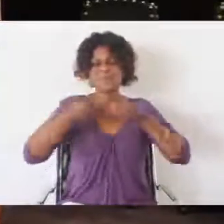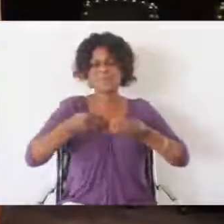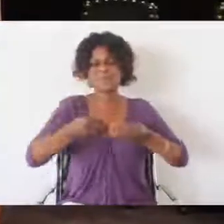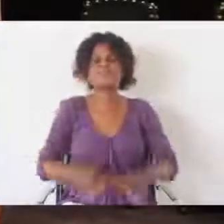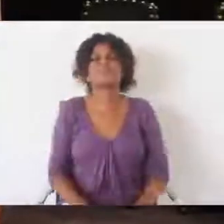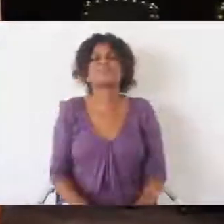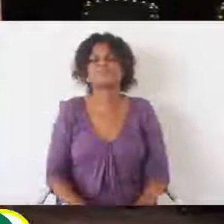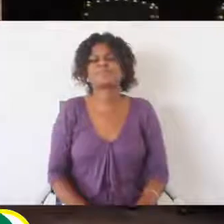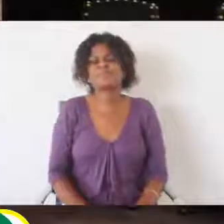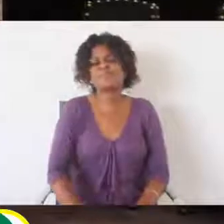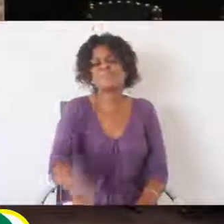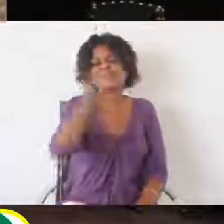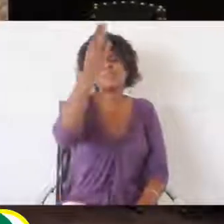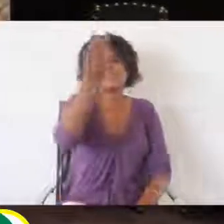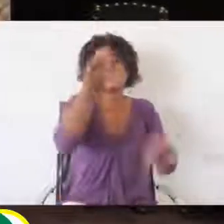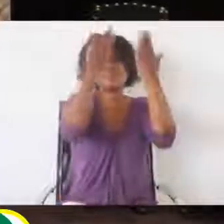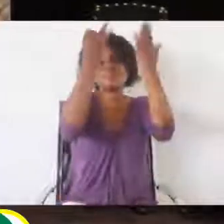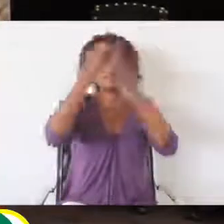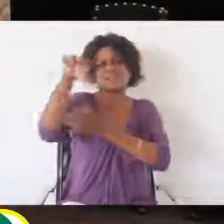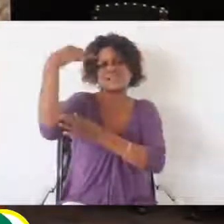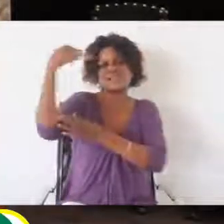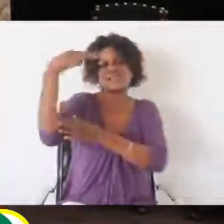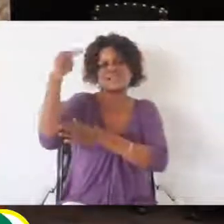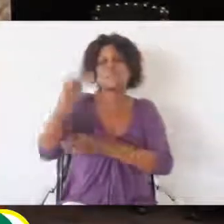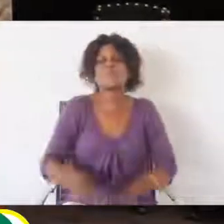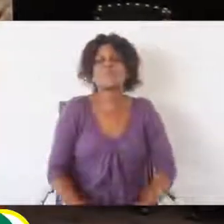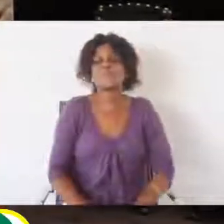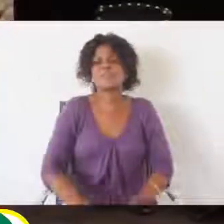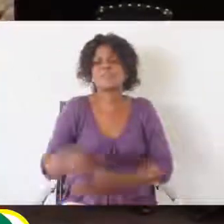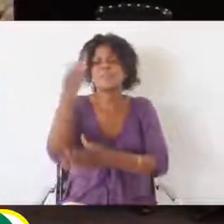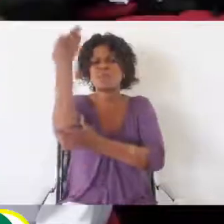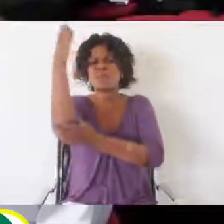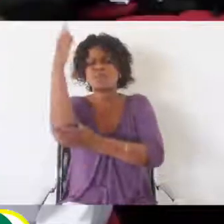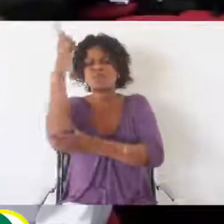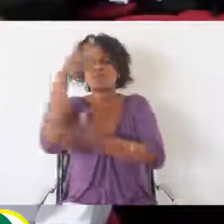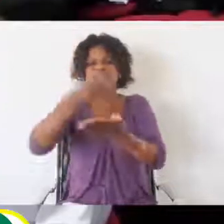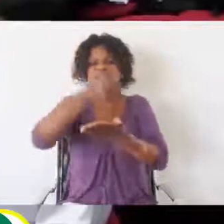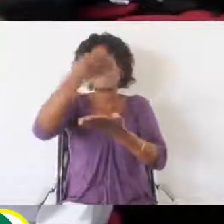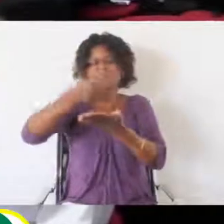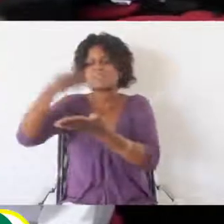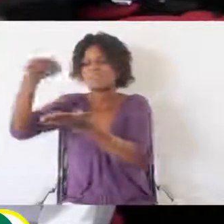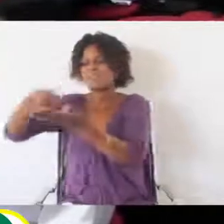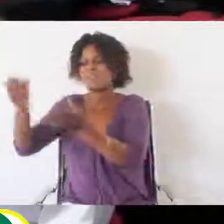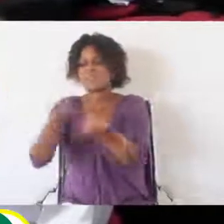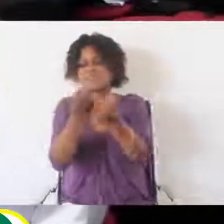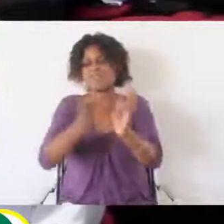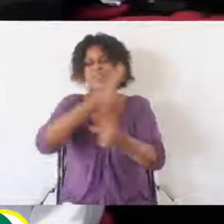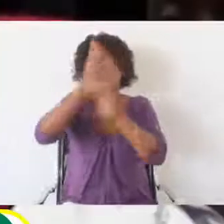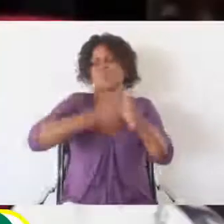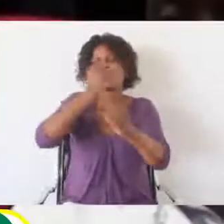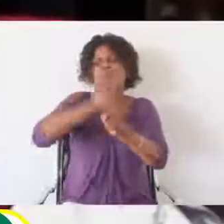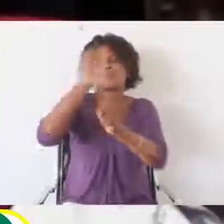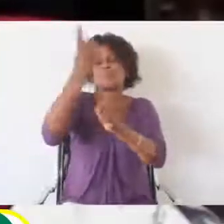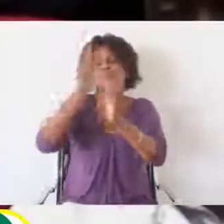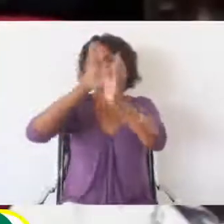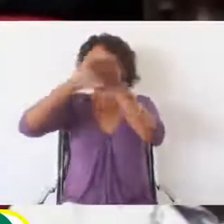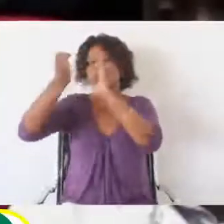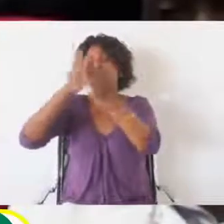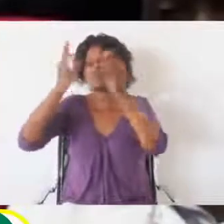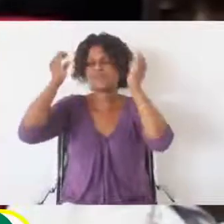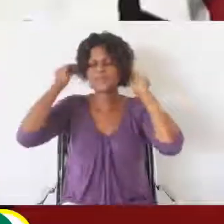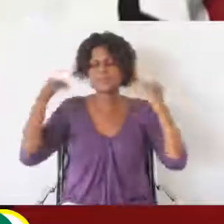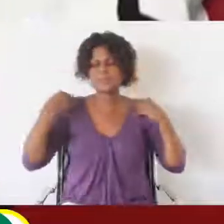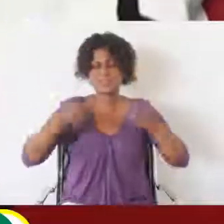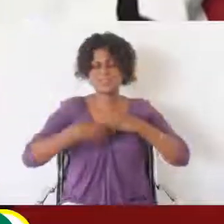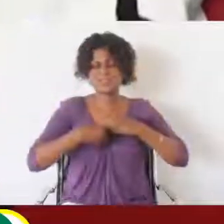27 de novembro, batas aos estudantes do primeiro ano da Faculdade de Medicina. Ao todo, foram entregues 104